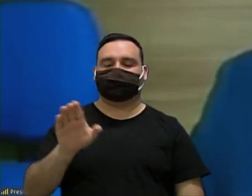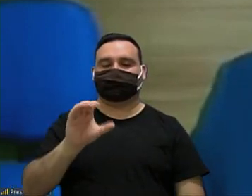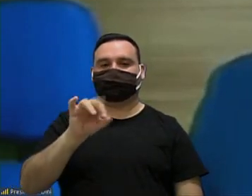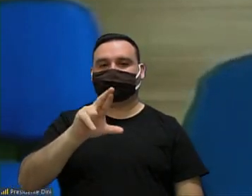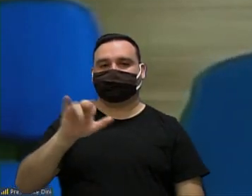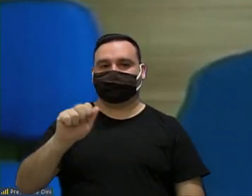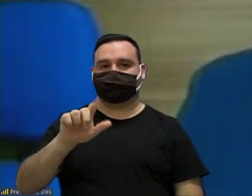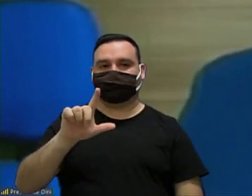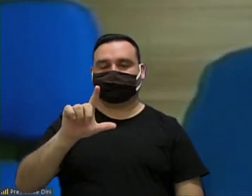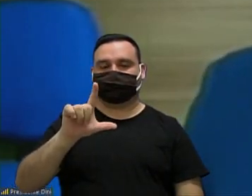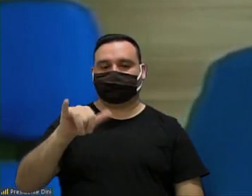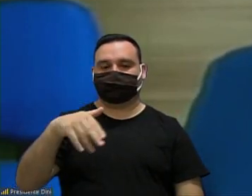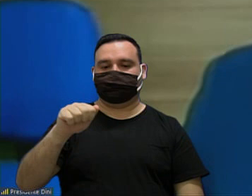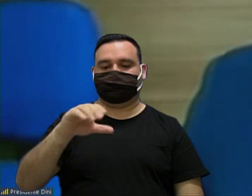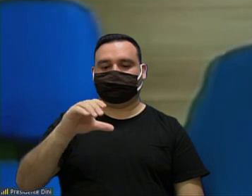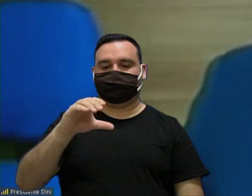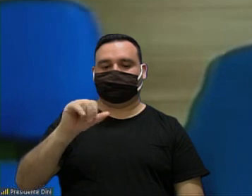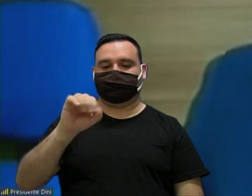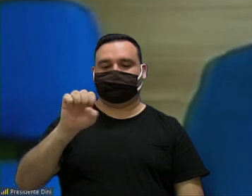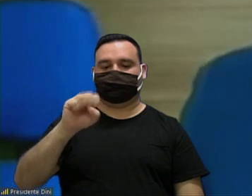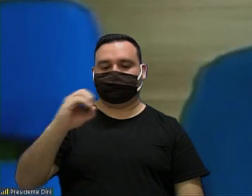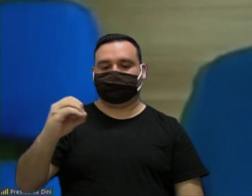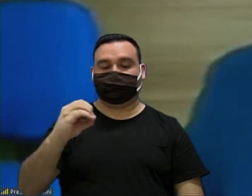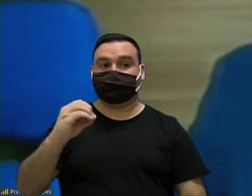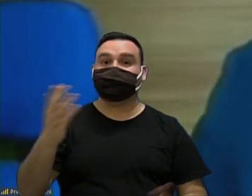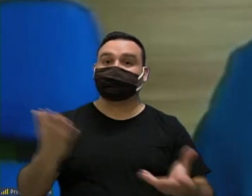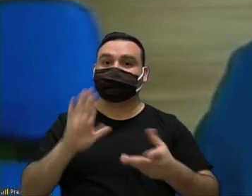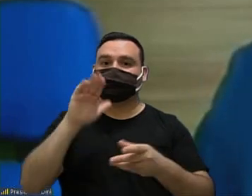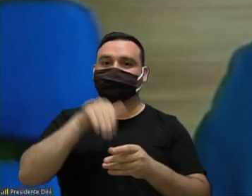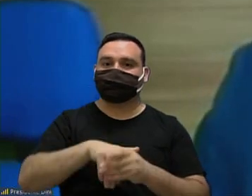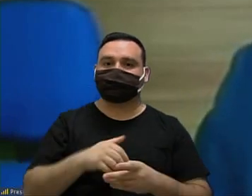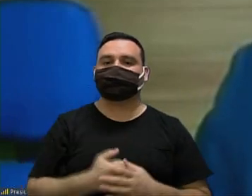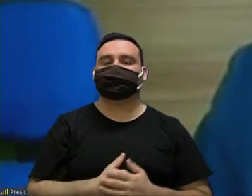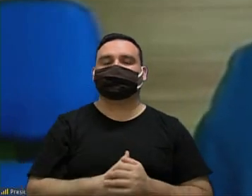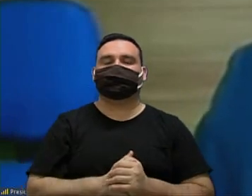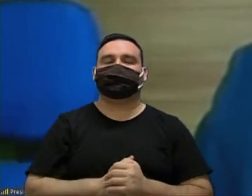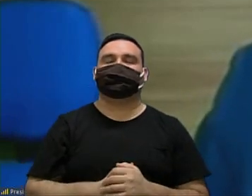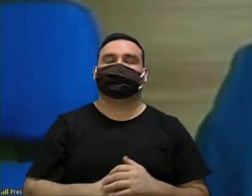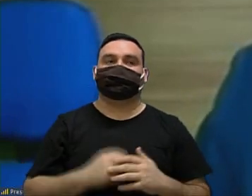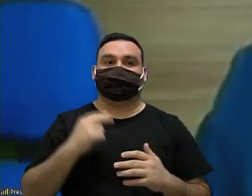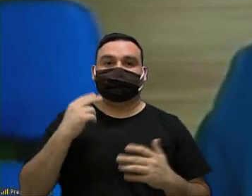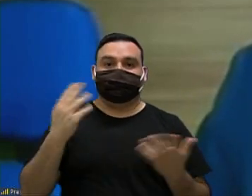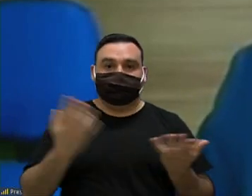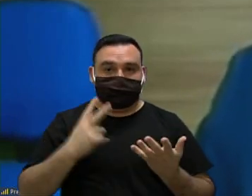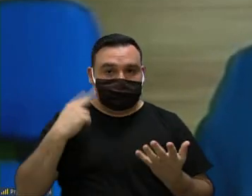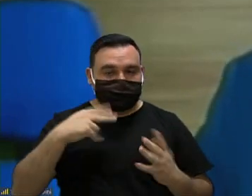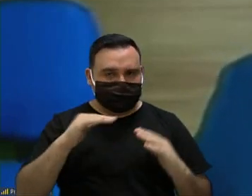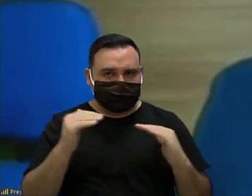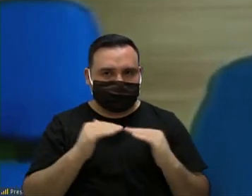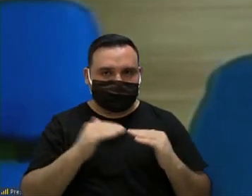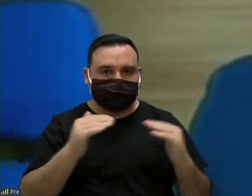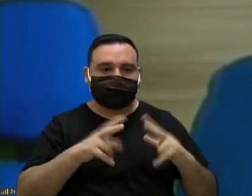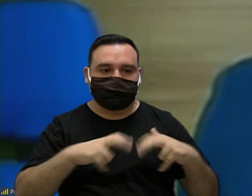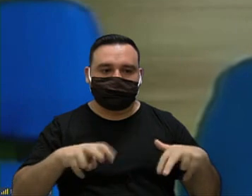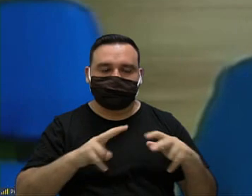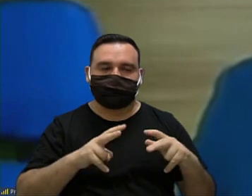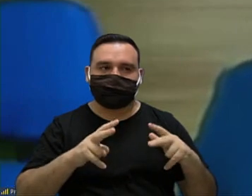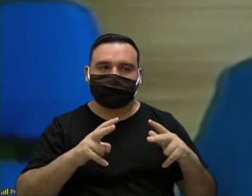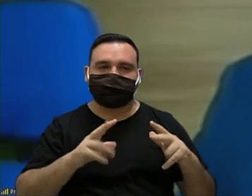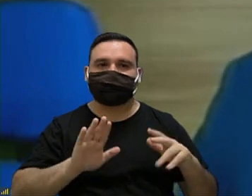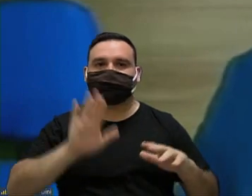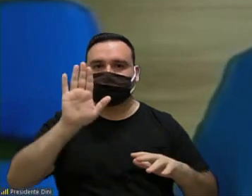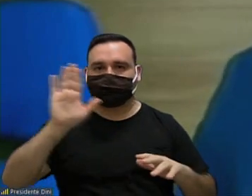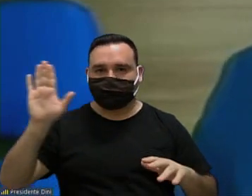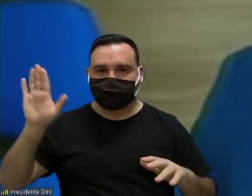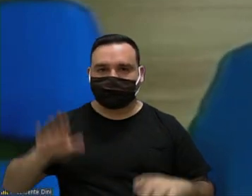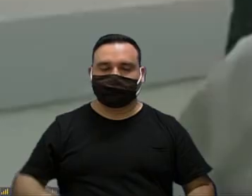Lima Colasso em votação os colegas que concordam por favor se manifestem